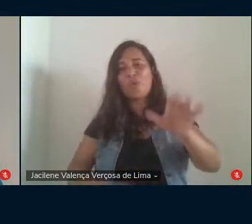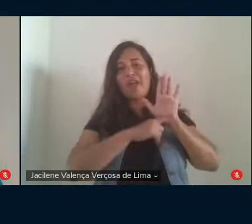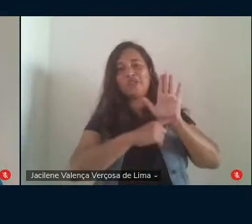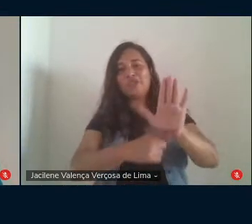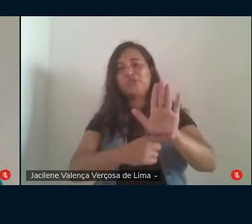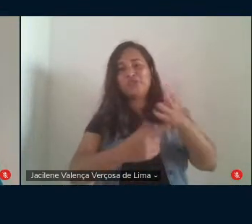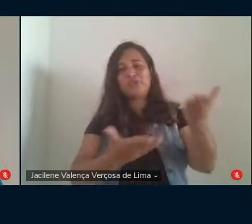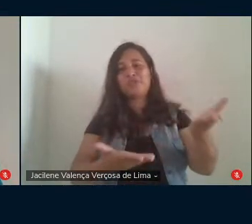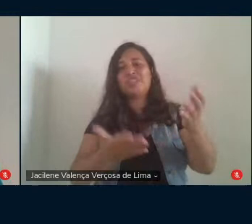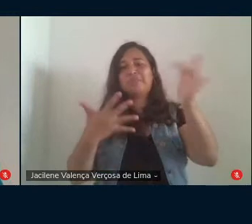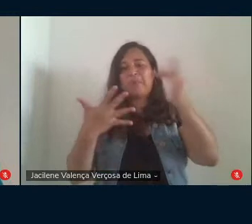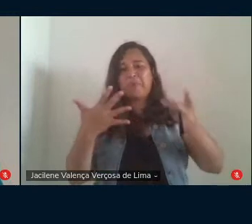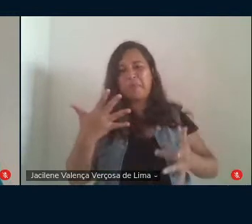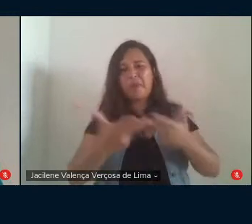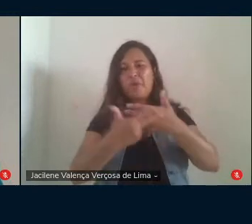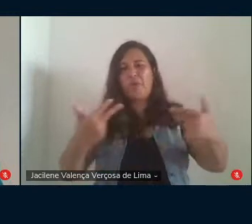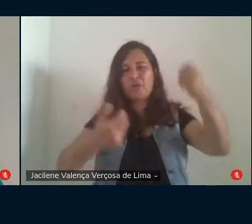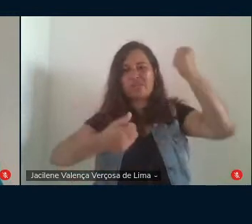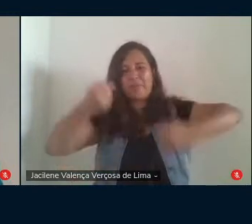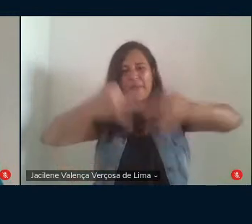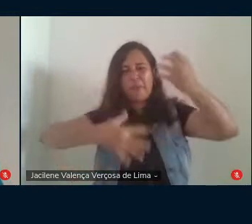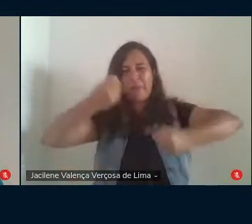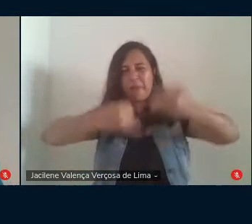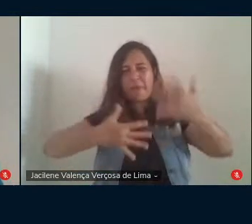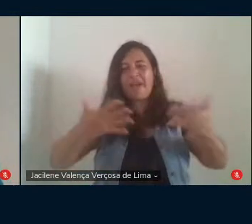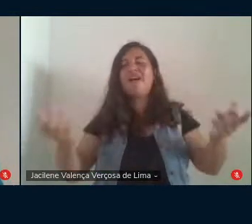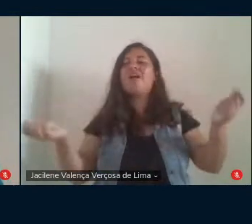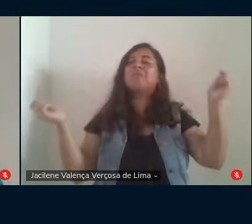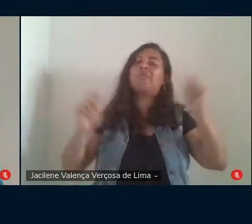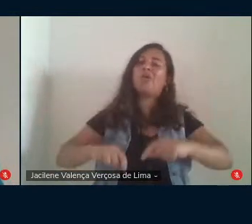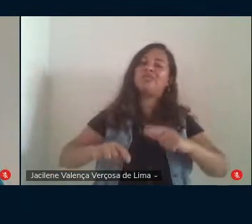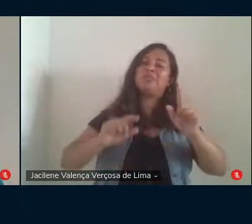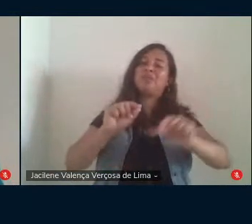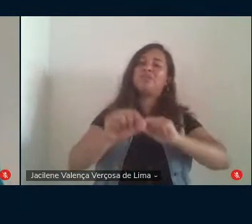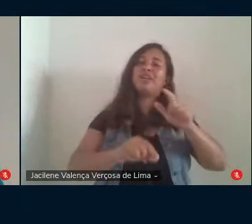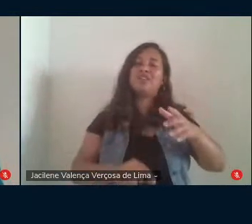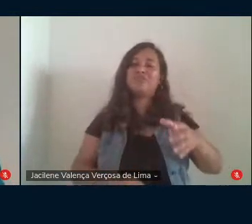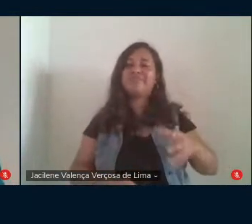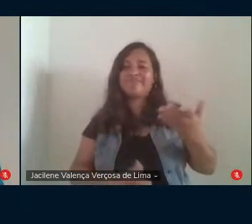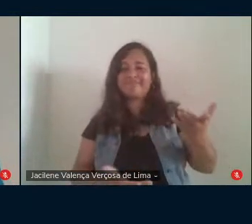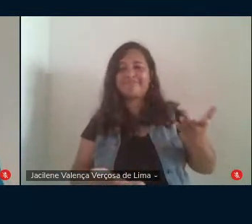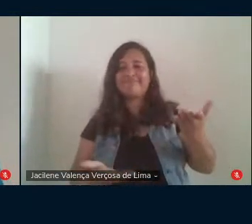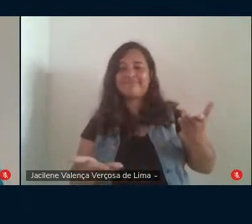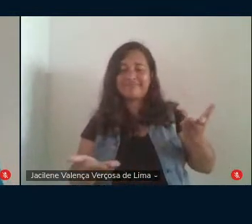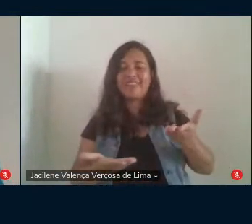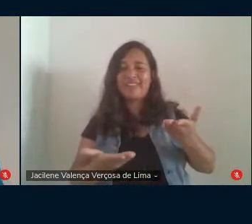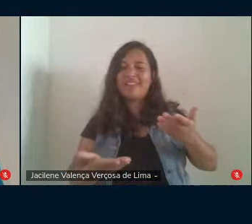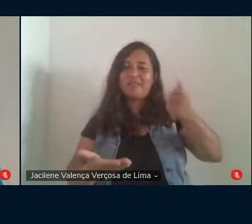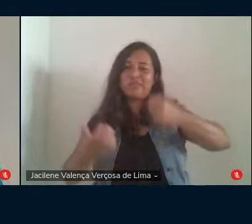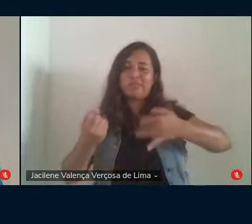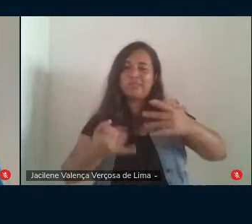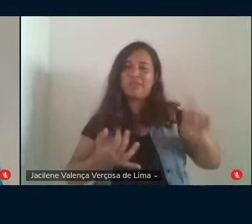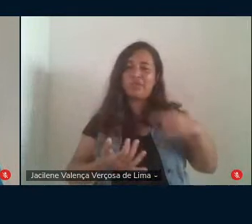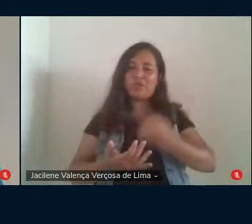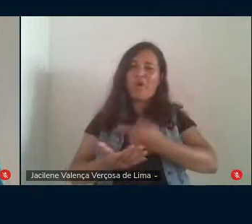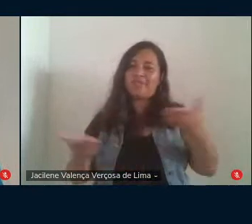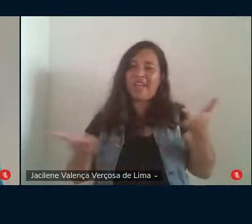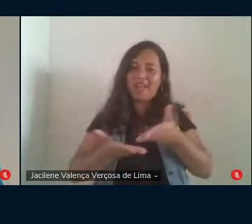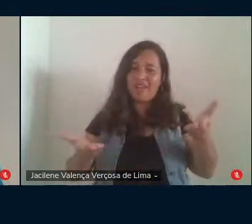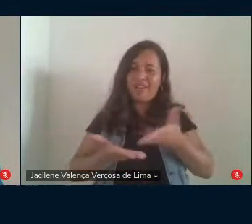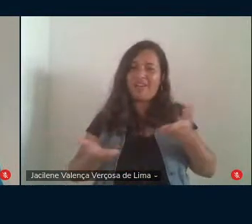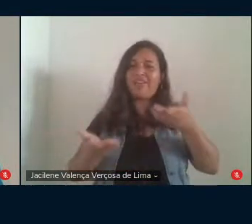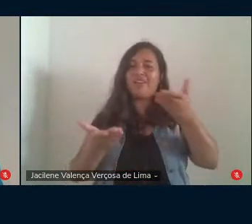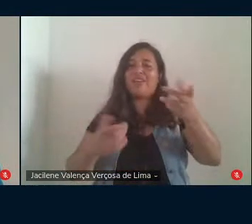apontamentos por essa possibilidade de escuta desse apanhado que você faz para nós desses